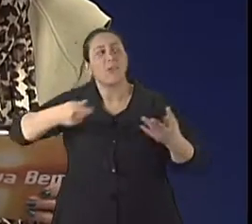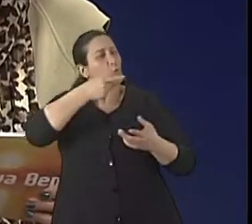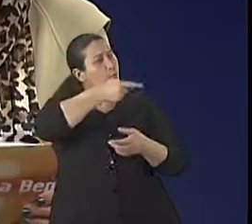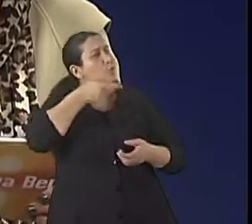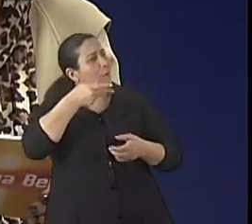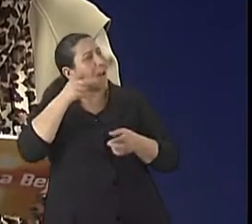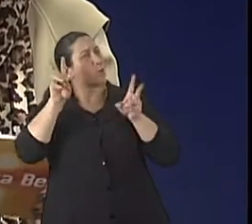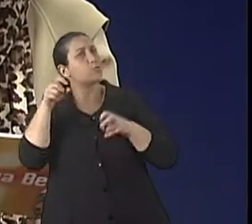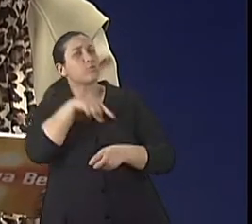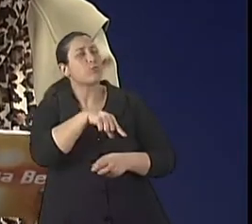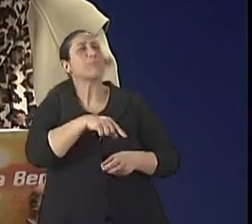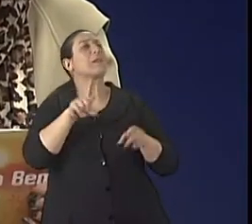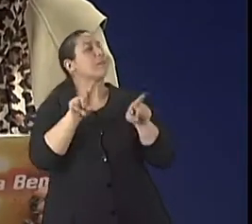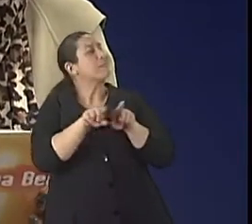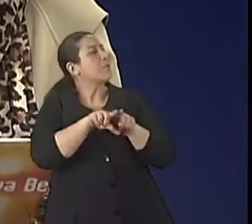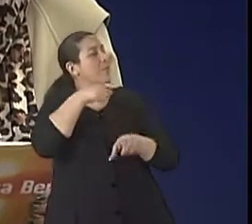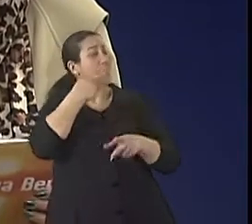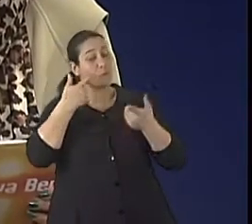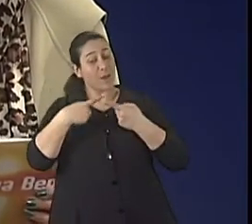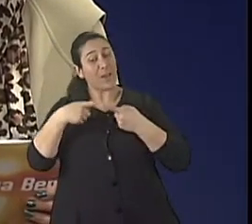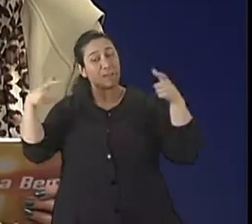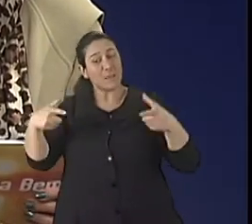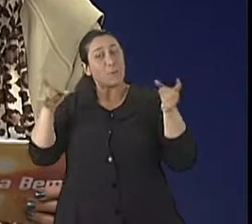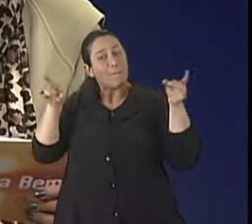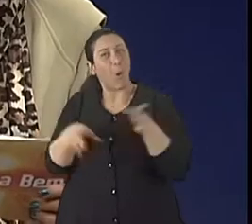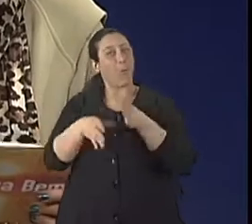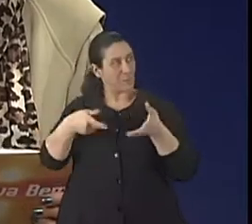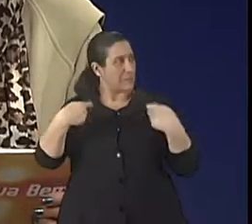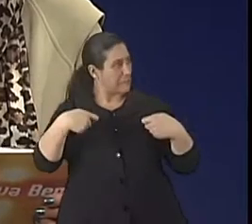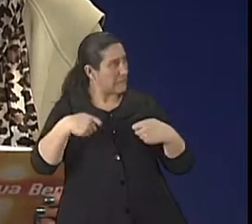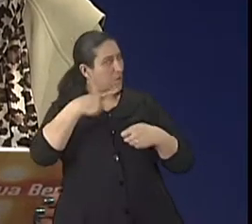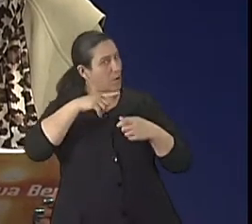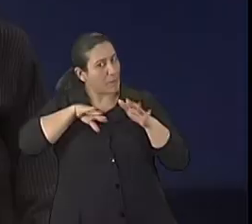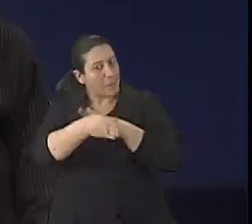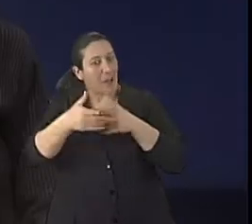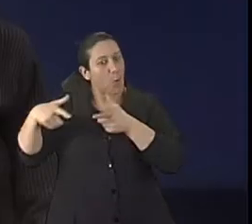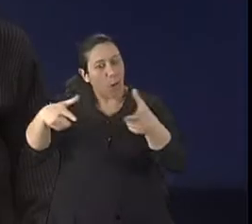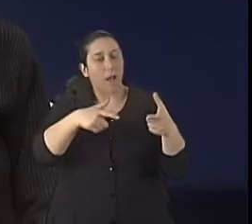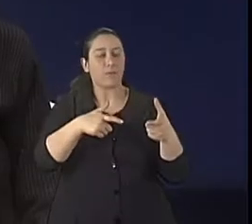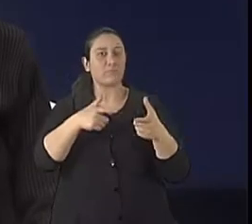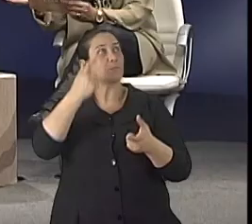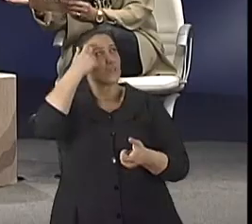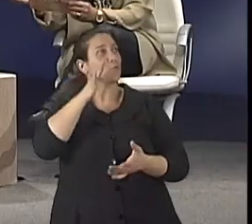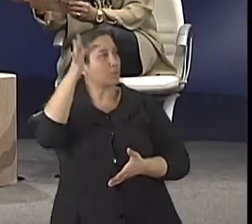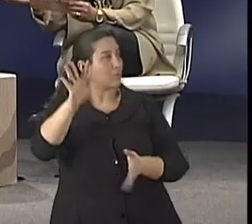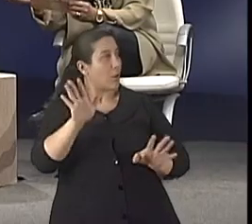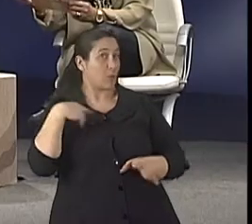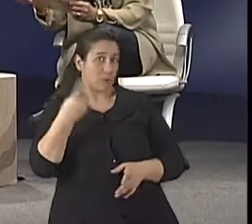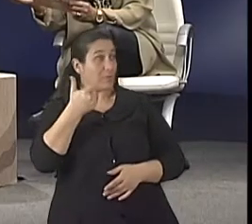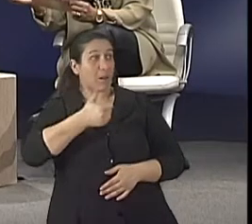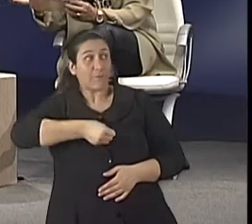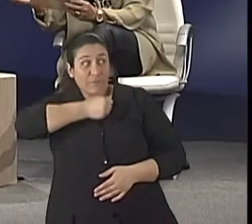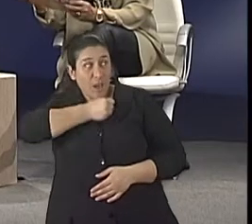que esse espaço já esteja propício para isso. Então, é fundamental, né? É fundamental. Só nos resta ficar velho e te